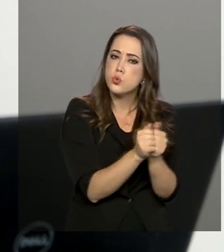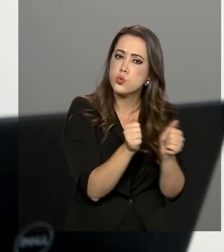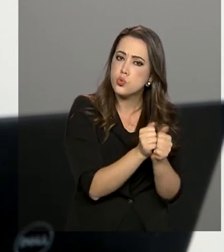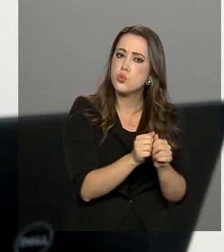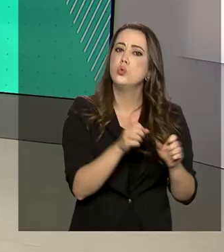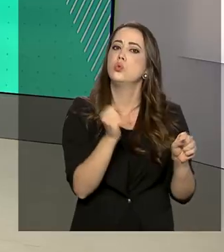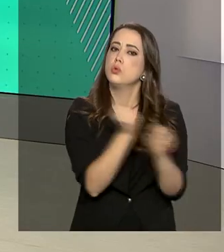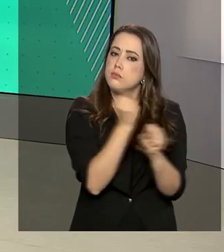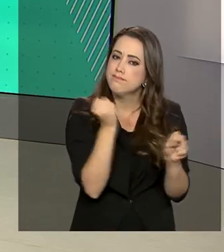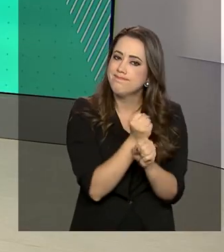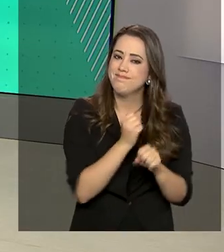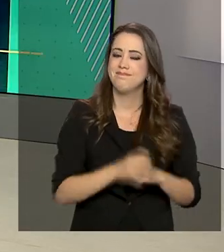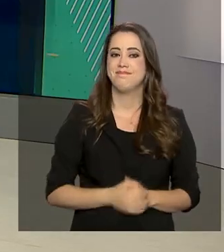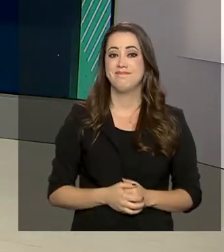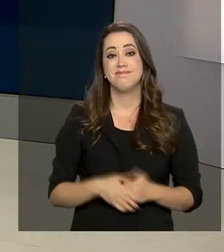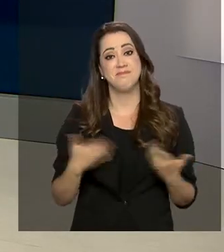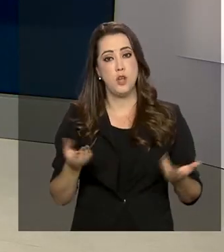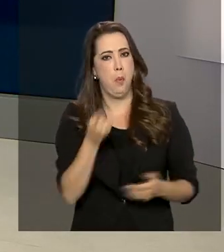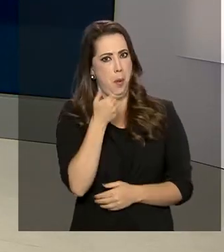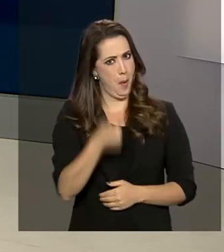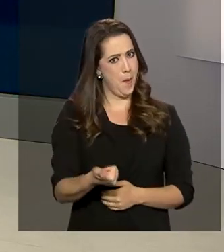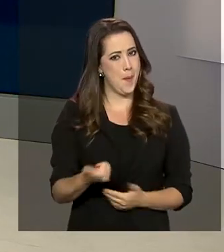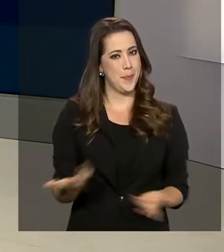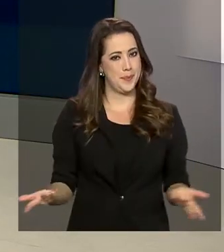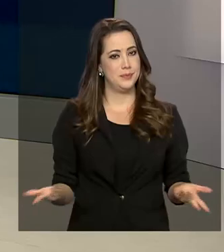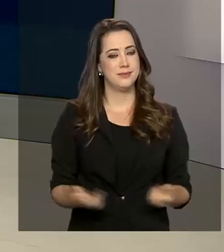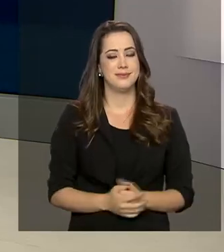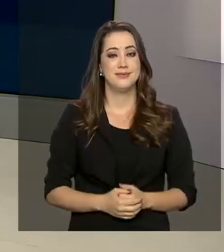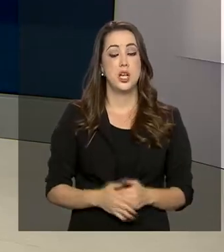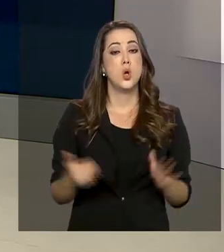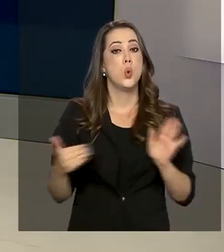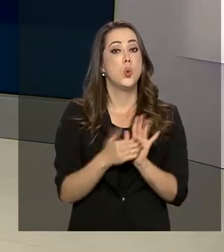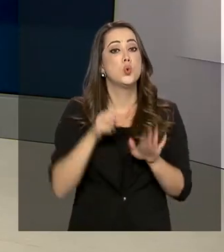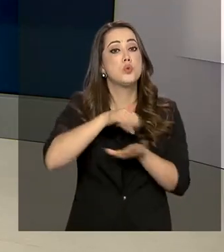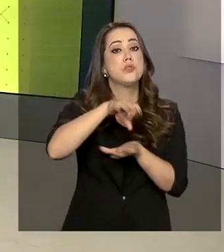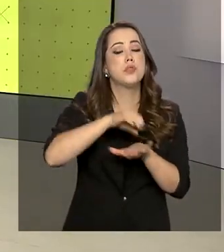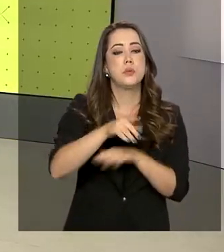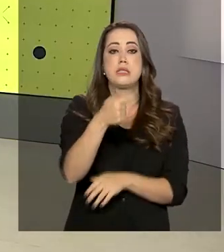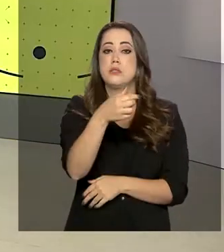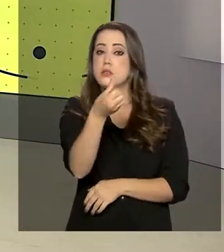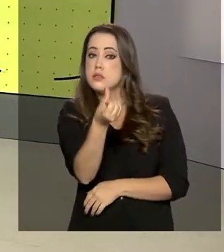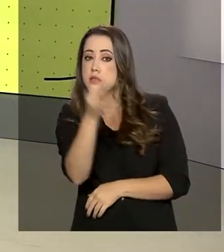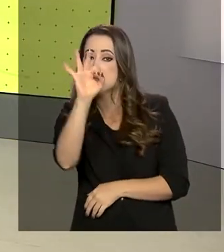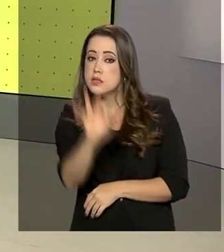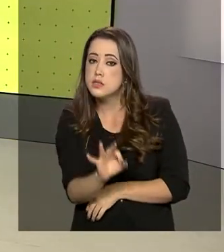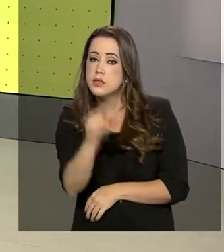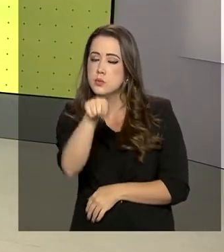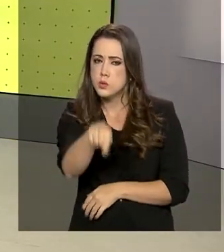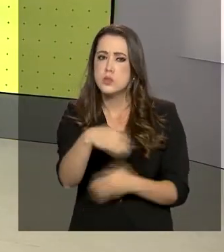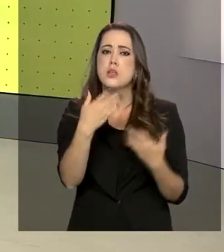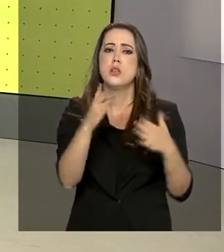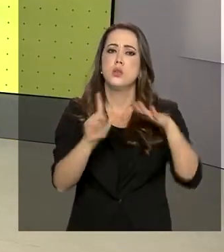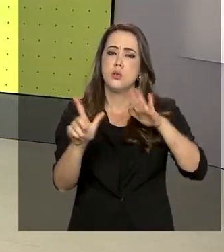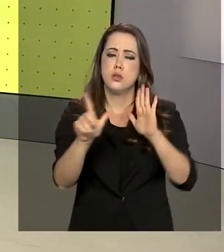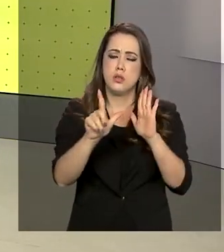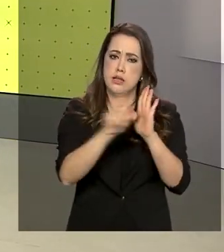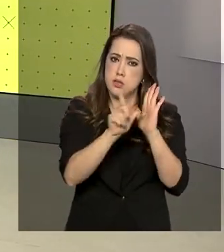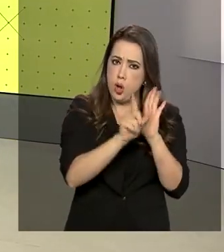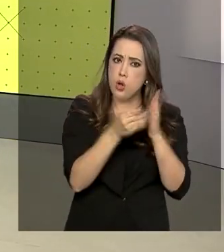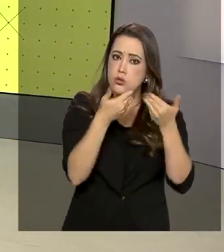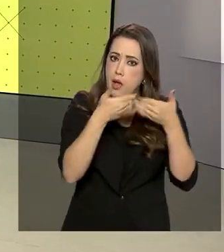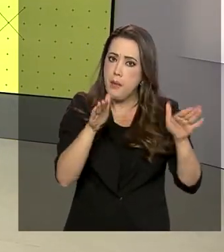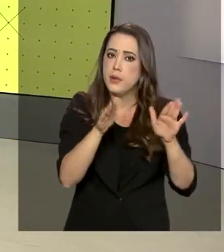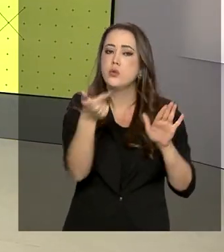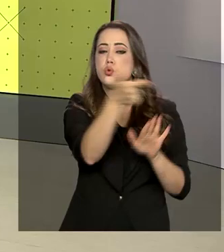nossas obras. Bom, né? Agora uma última informação. 76% dos pequenos negócios já voltaram a funcionar.